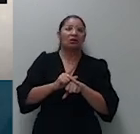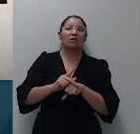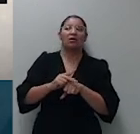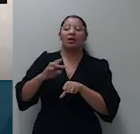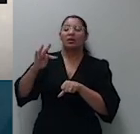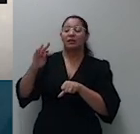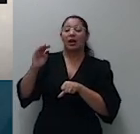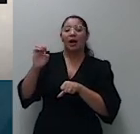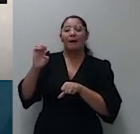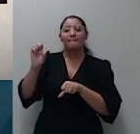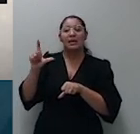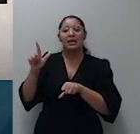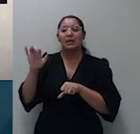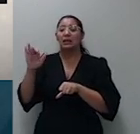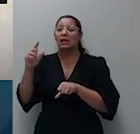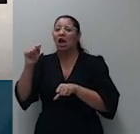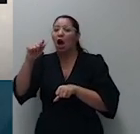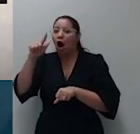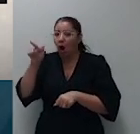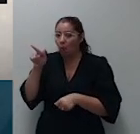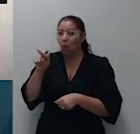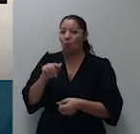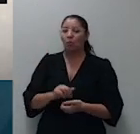ora com